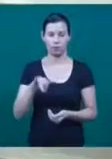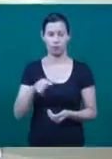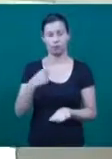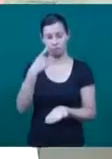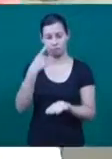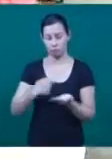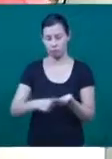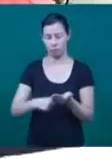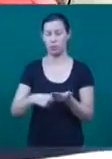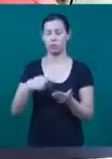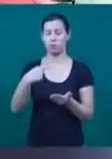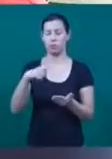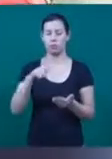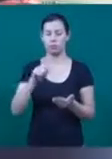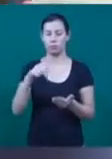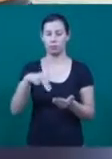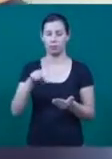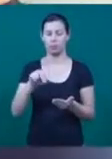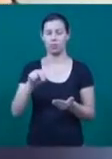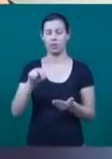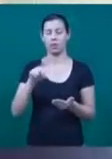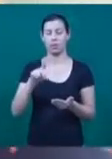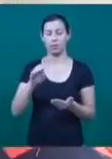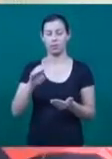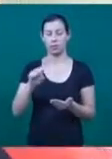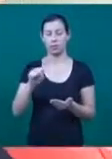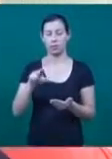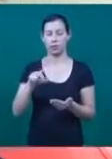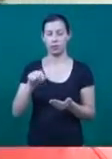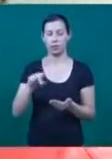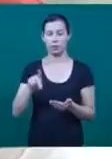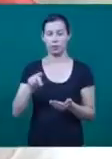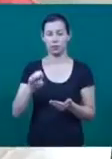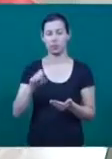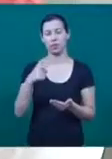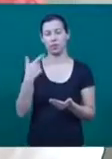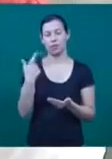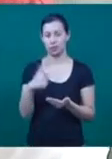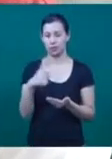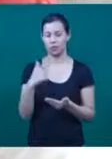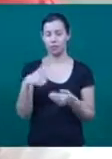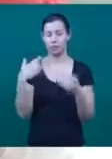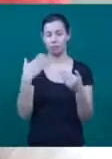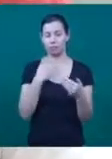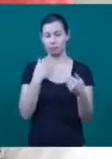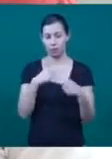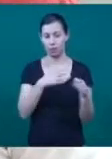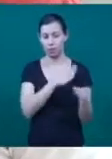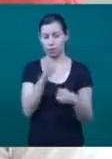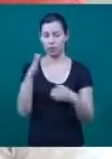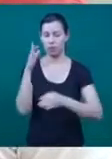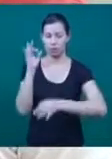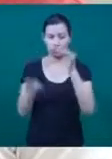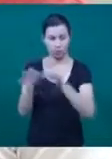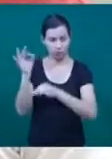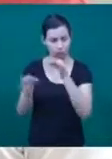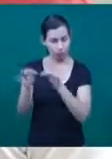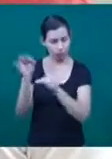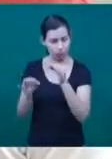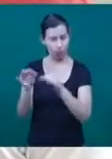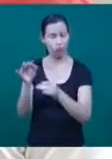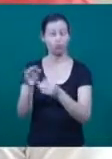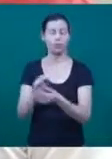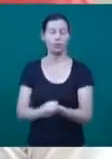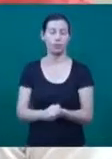Levou sete meses e foi necessário acionar a justiça. Ajuda demais. Além do tratamento,